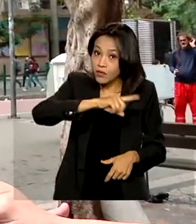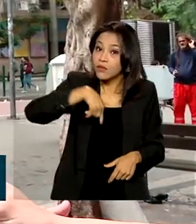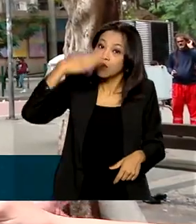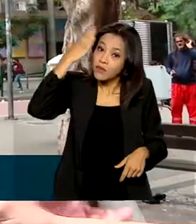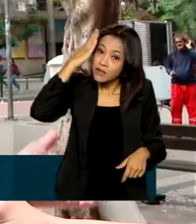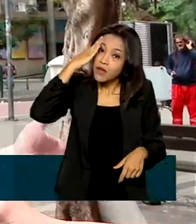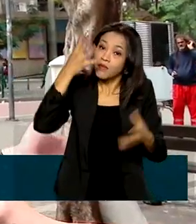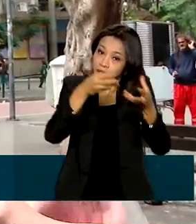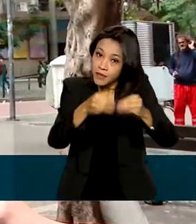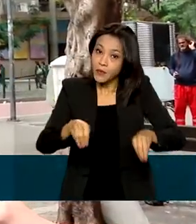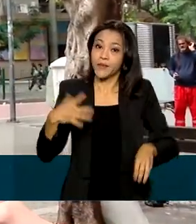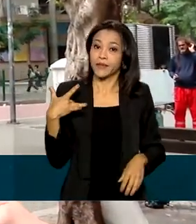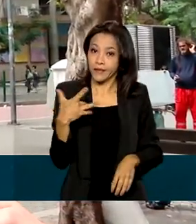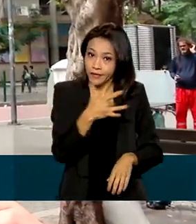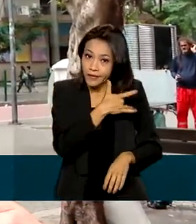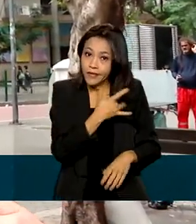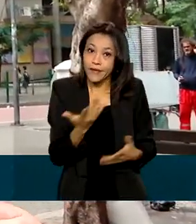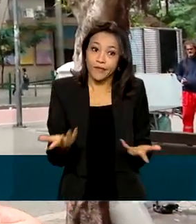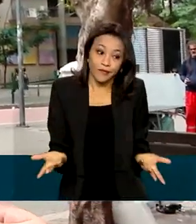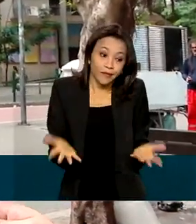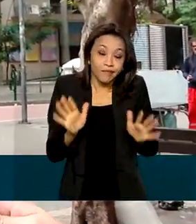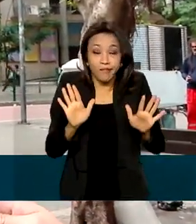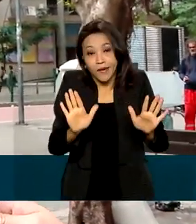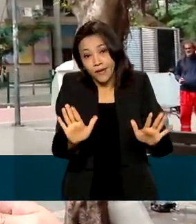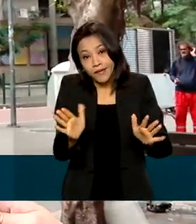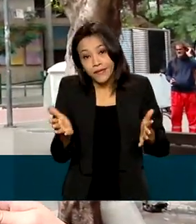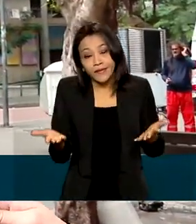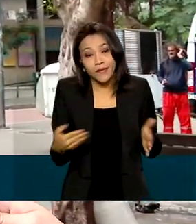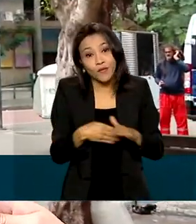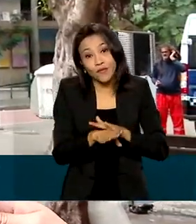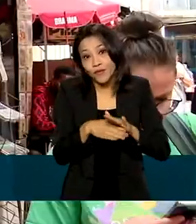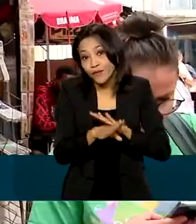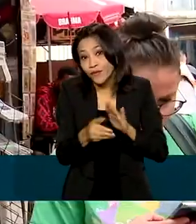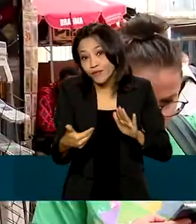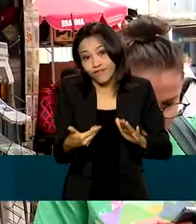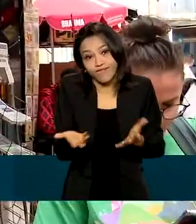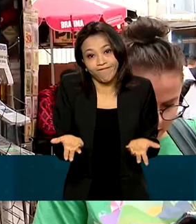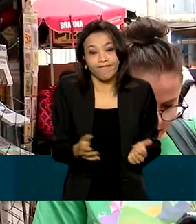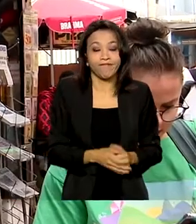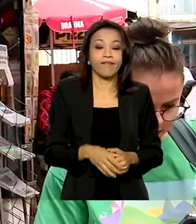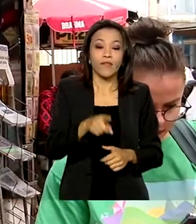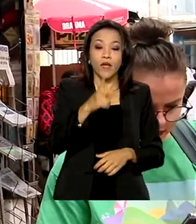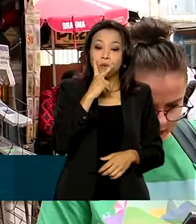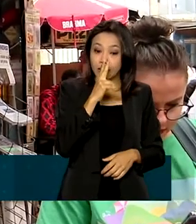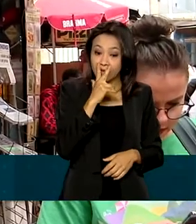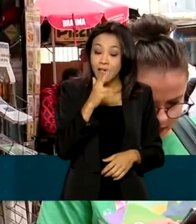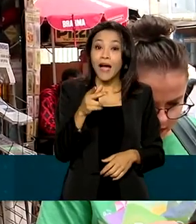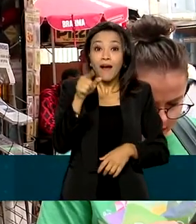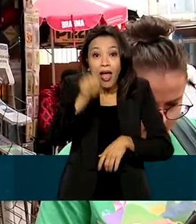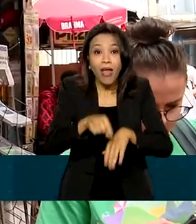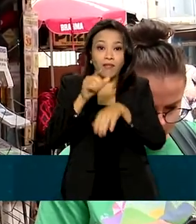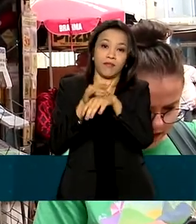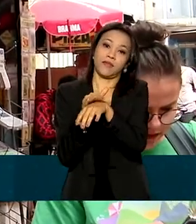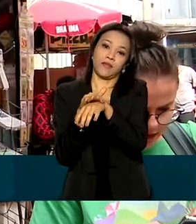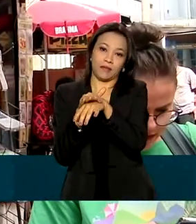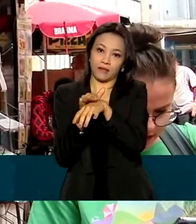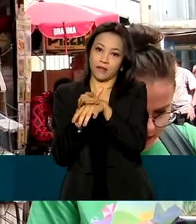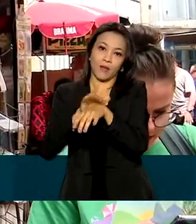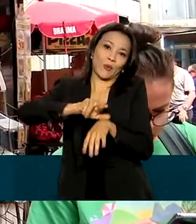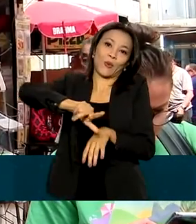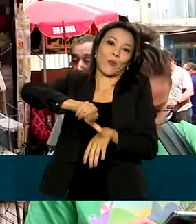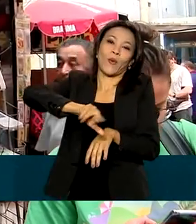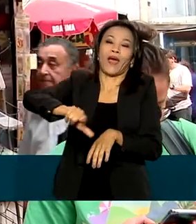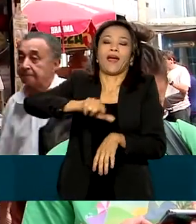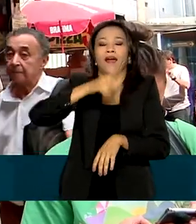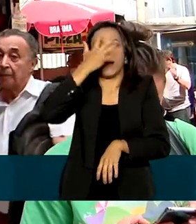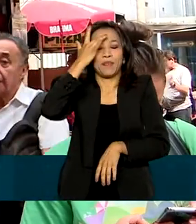prejudica a saúde, sim, não tem jeito, mas é um vício. O cigarro é um caso de doença, não é um caso